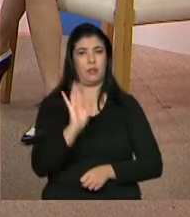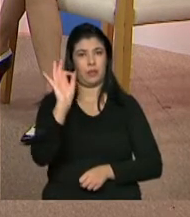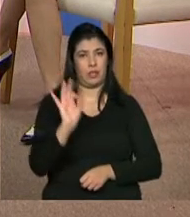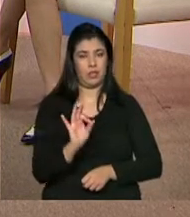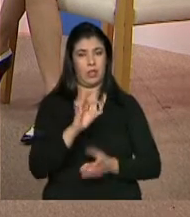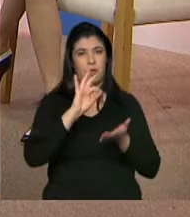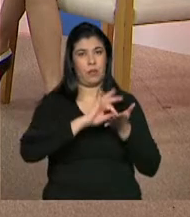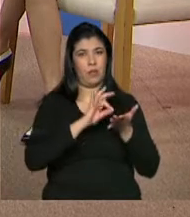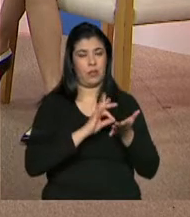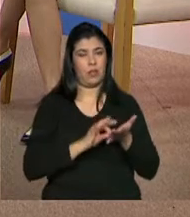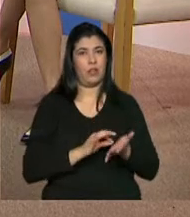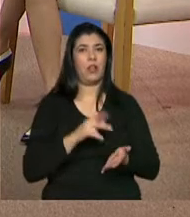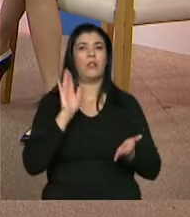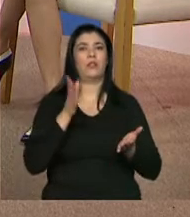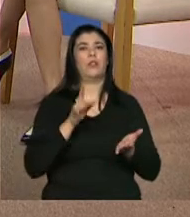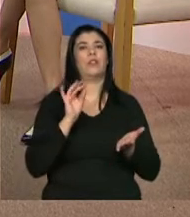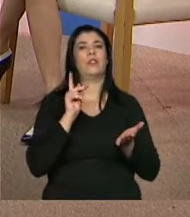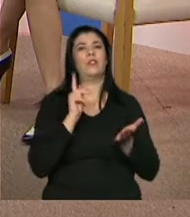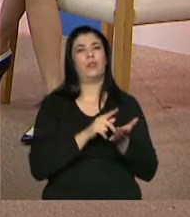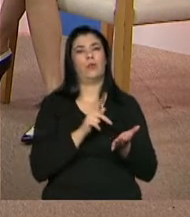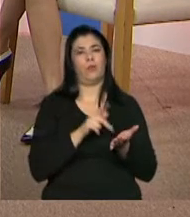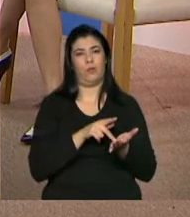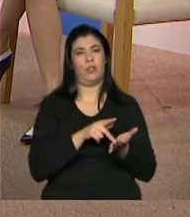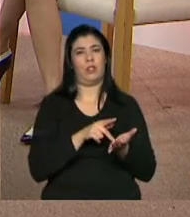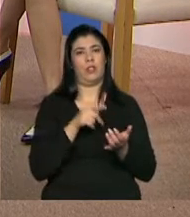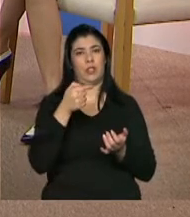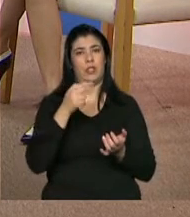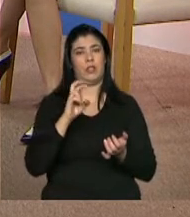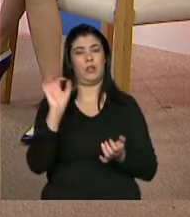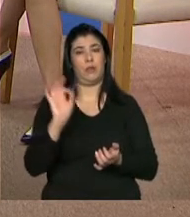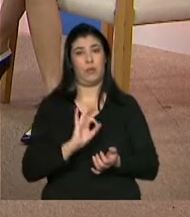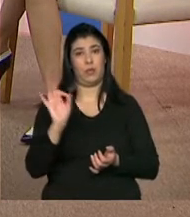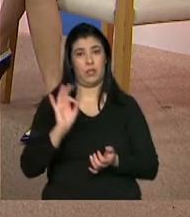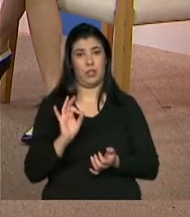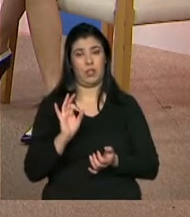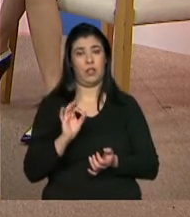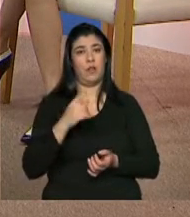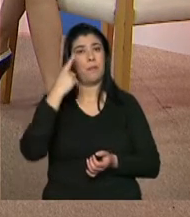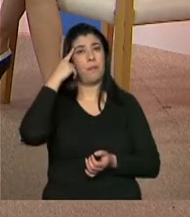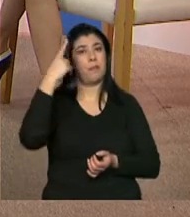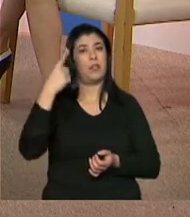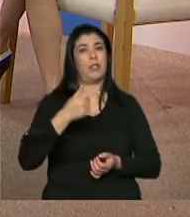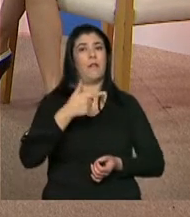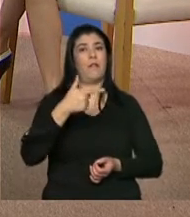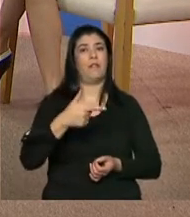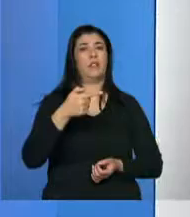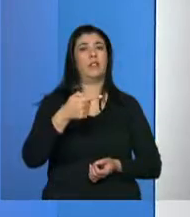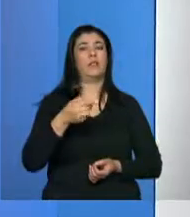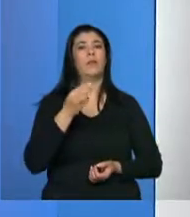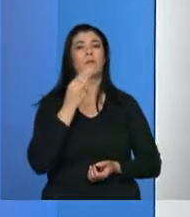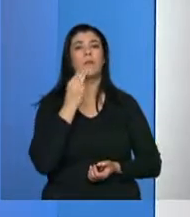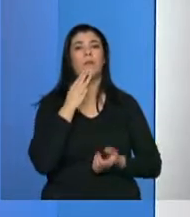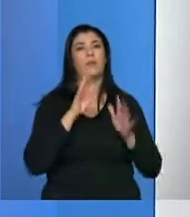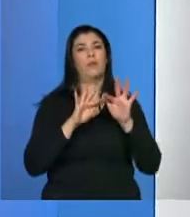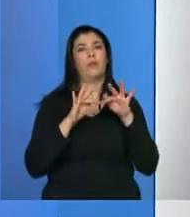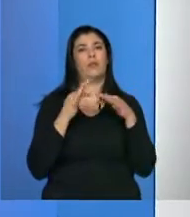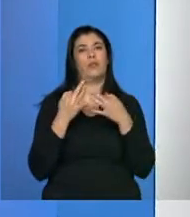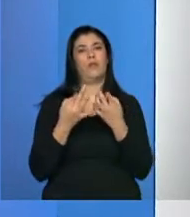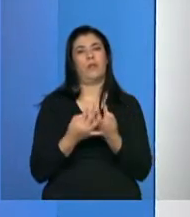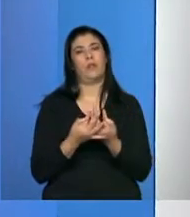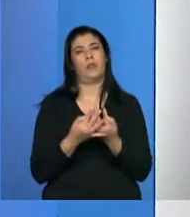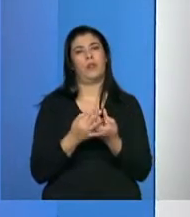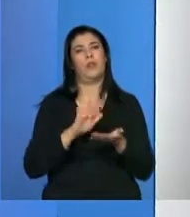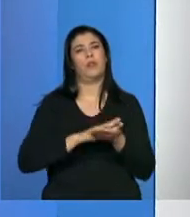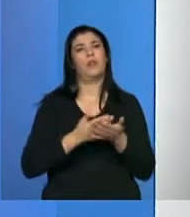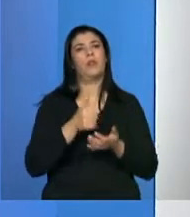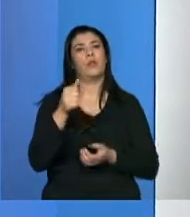quer dizer, 75% das famílias estão atualizadas. Imagina, são 27 milhões de famílias. É um terço da população